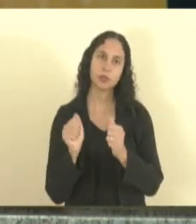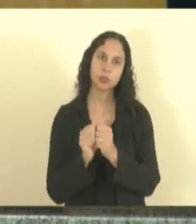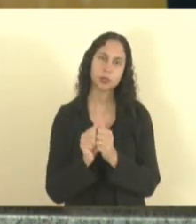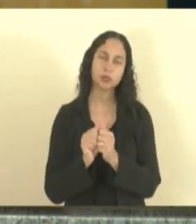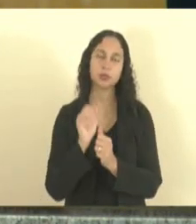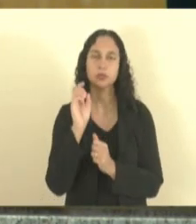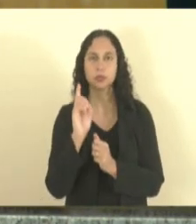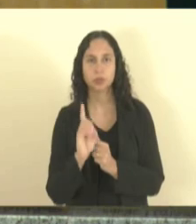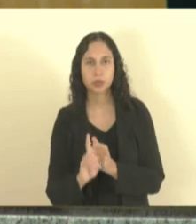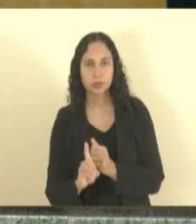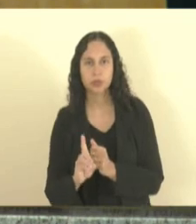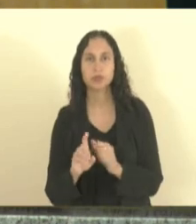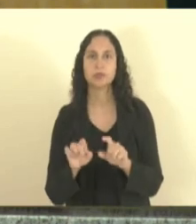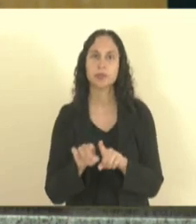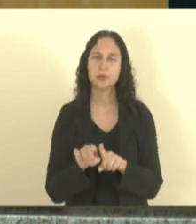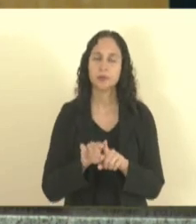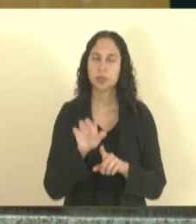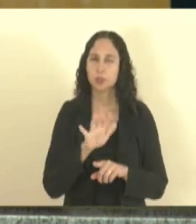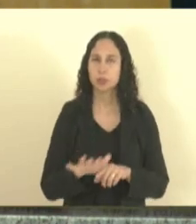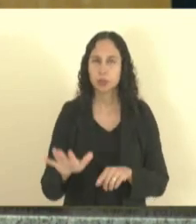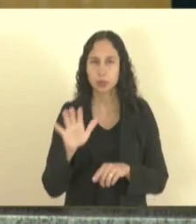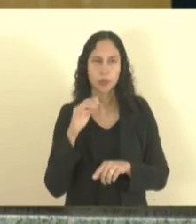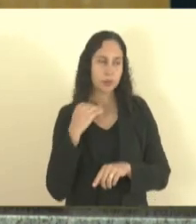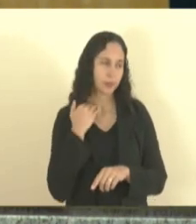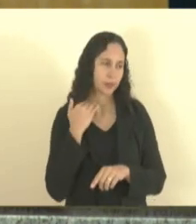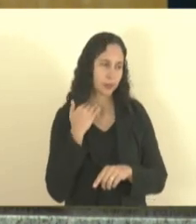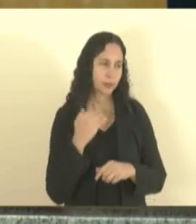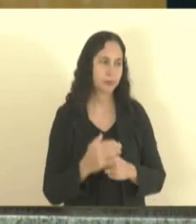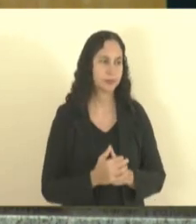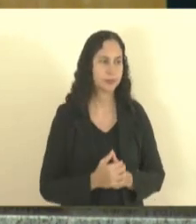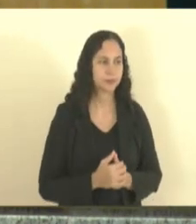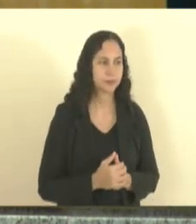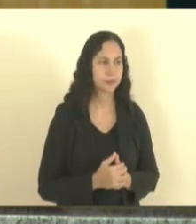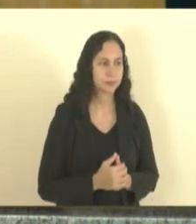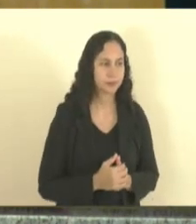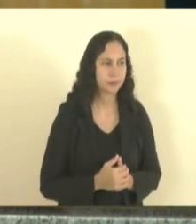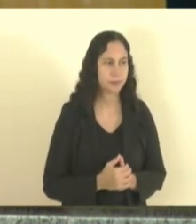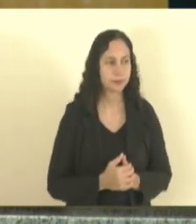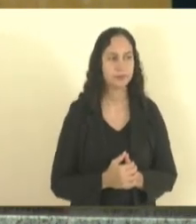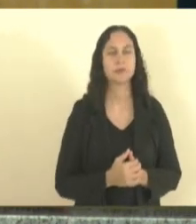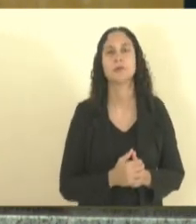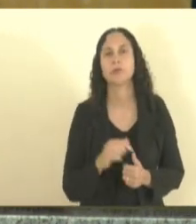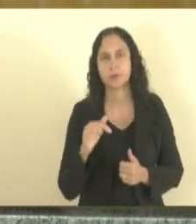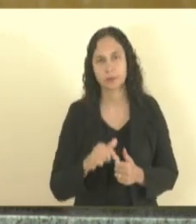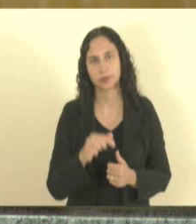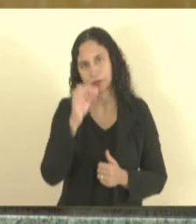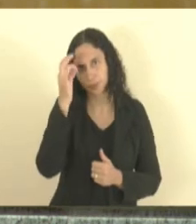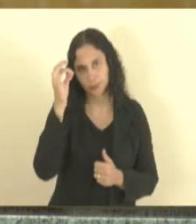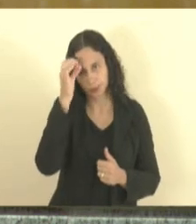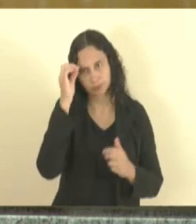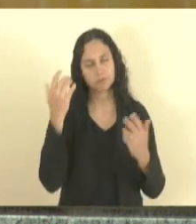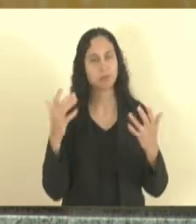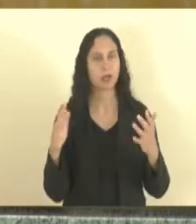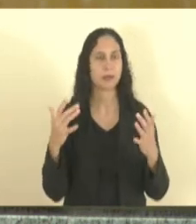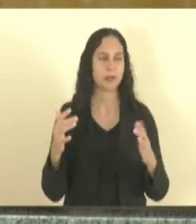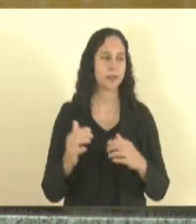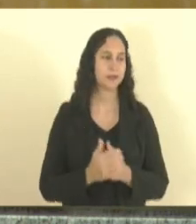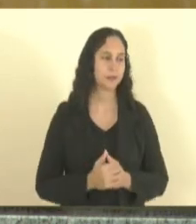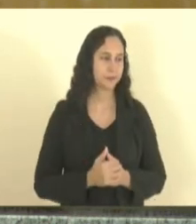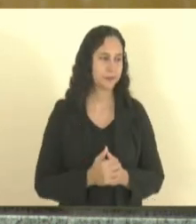superintendência do Banco do Nordeste do Espírito Santo do Banco do Nordeste no Estado do Espírito Santo muito obrigado